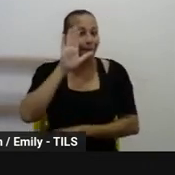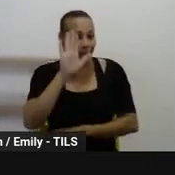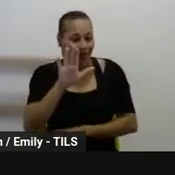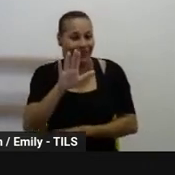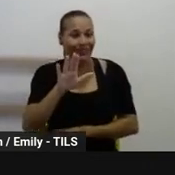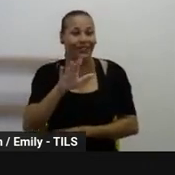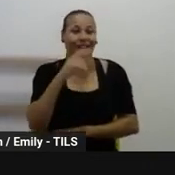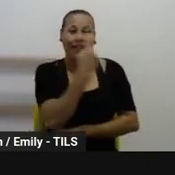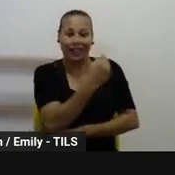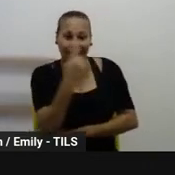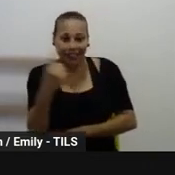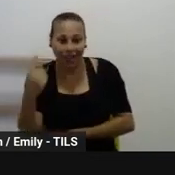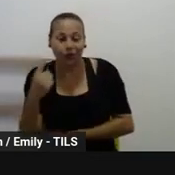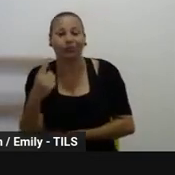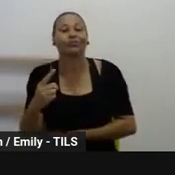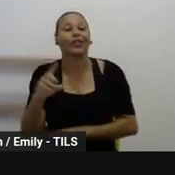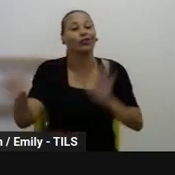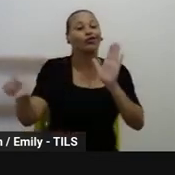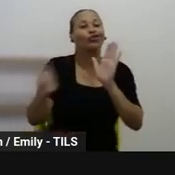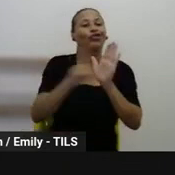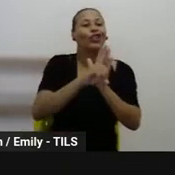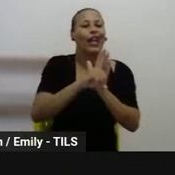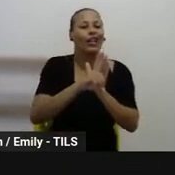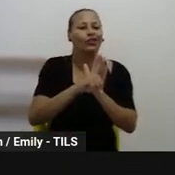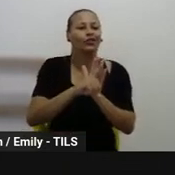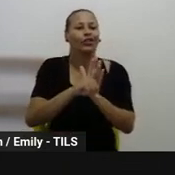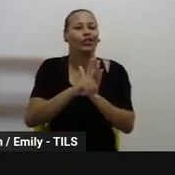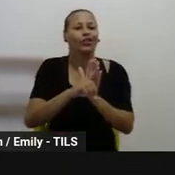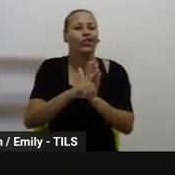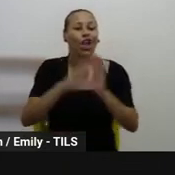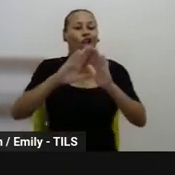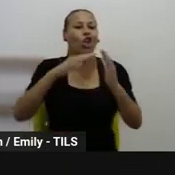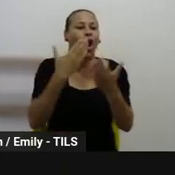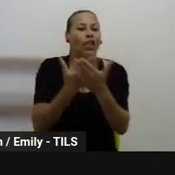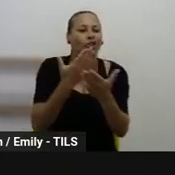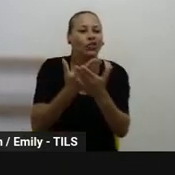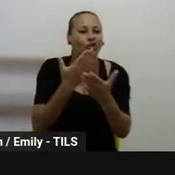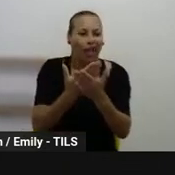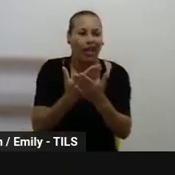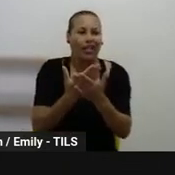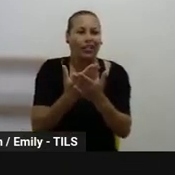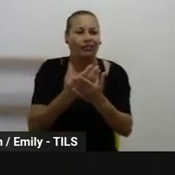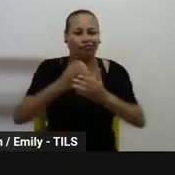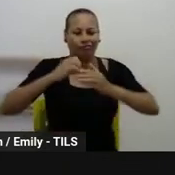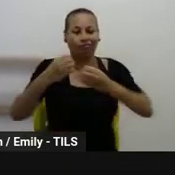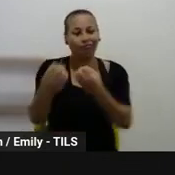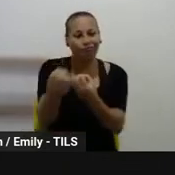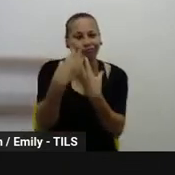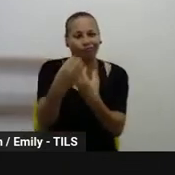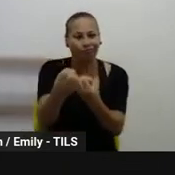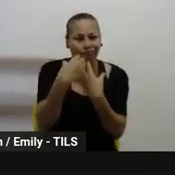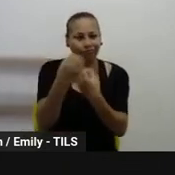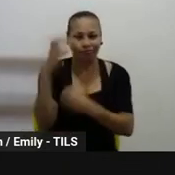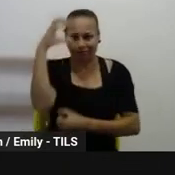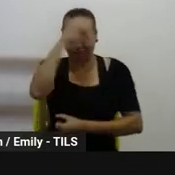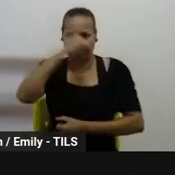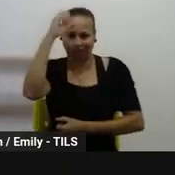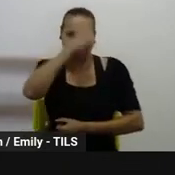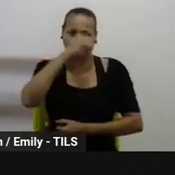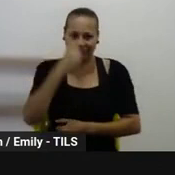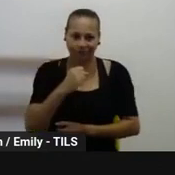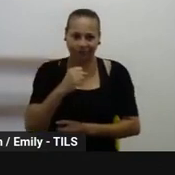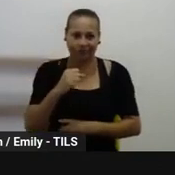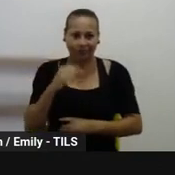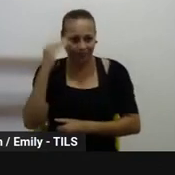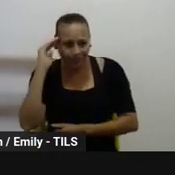garantindo esse direito de matrícula a esses estudantes, e sem mecanismos discriminatórios, né, então a gente